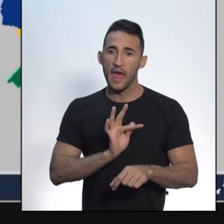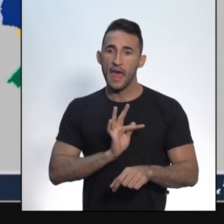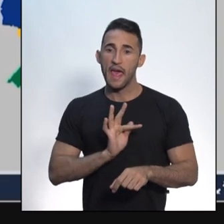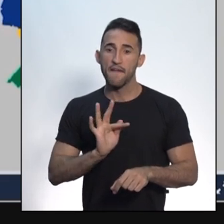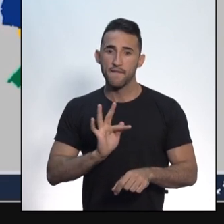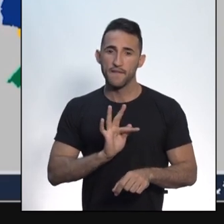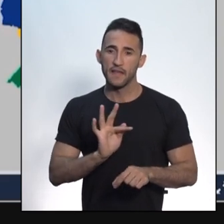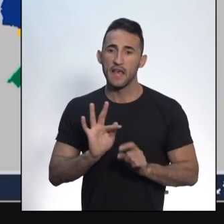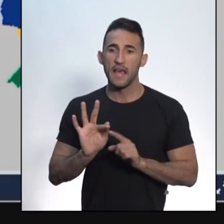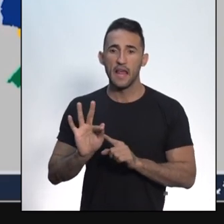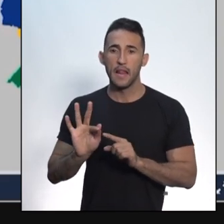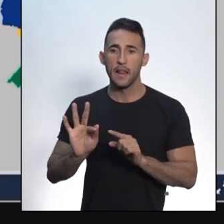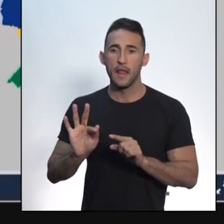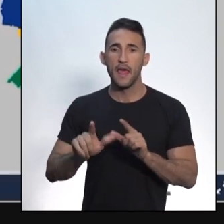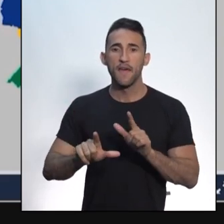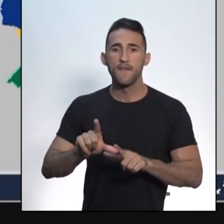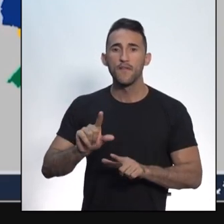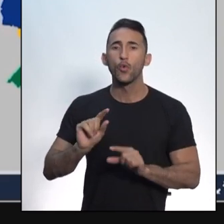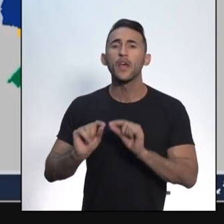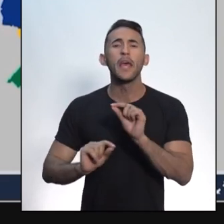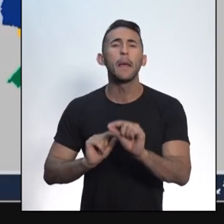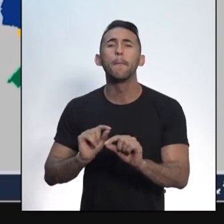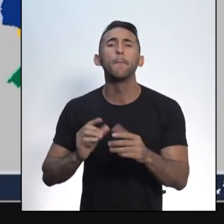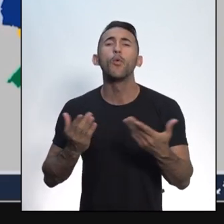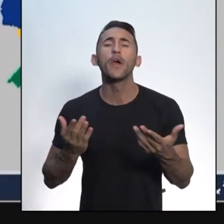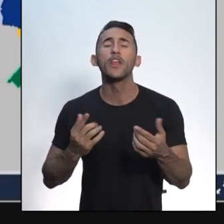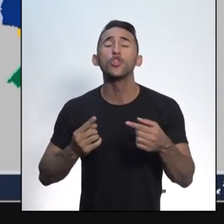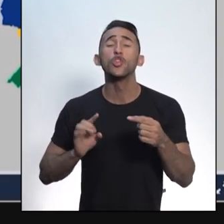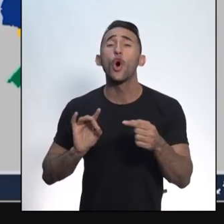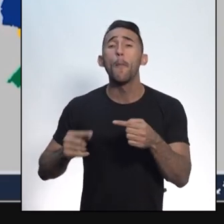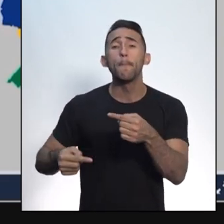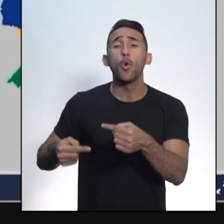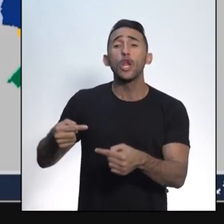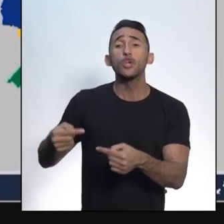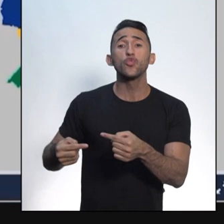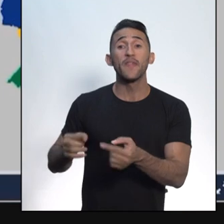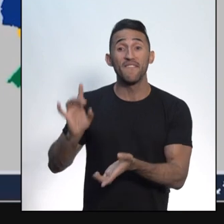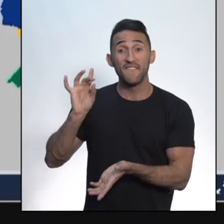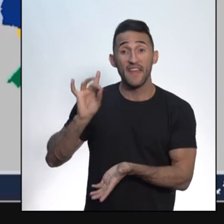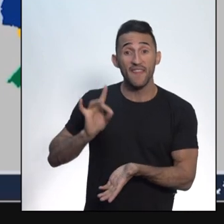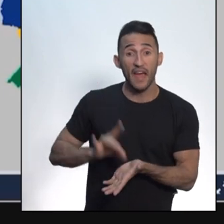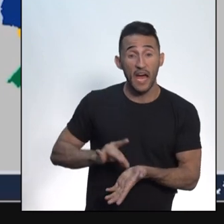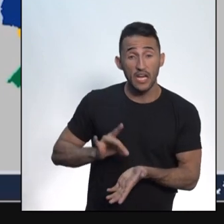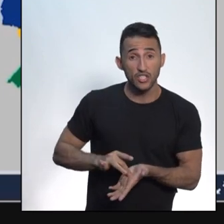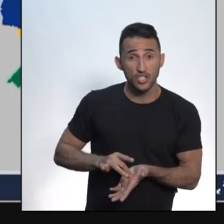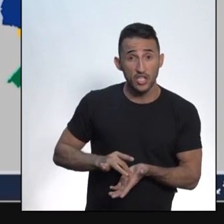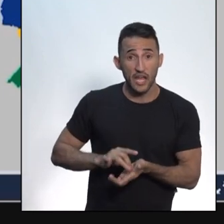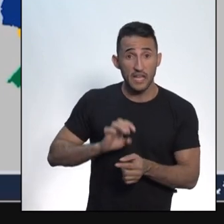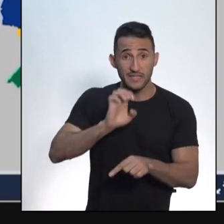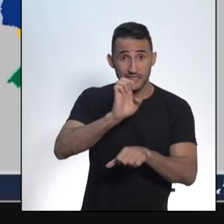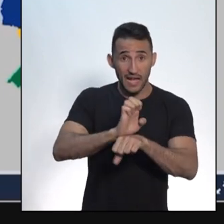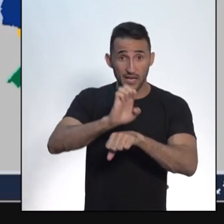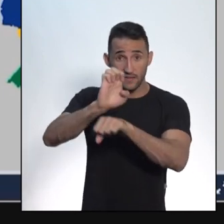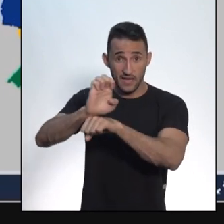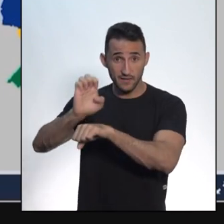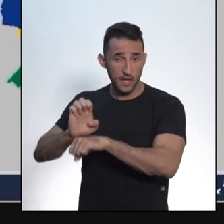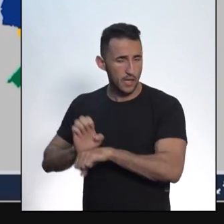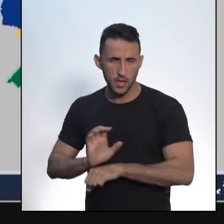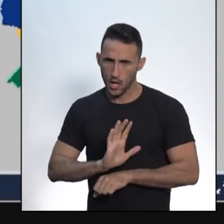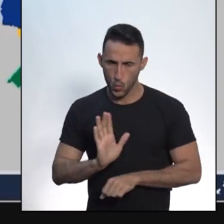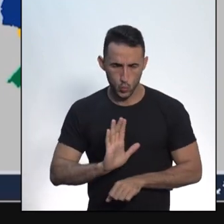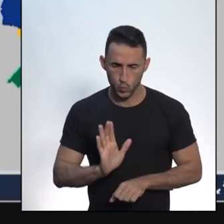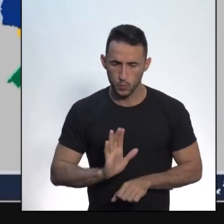federada, mas apenas como artifício político, porque, na verdade, não são estados. Então, isso que nós